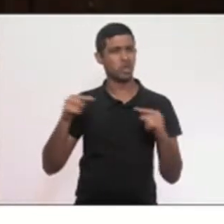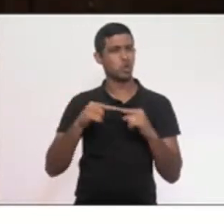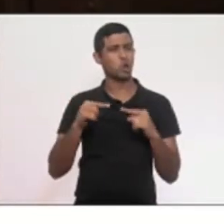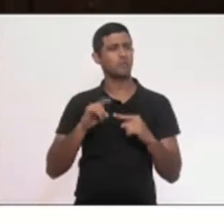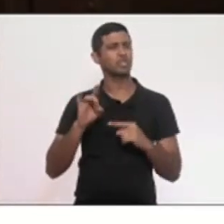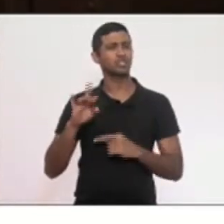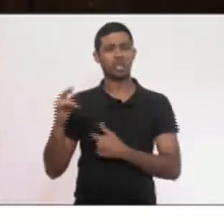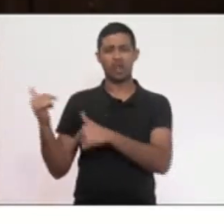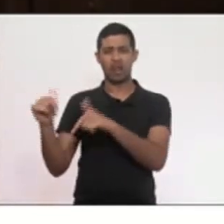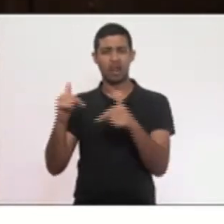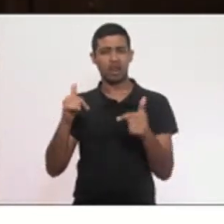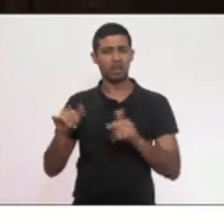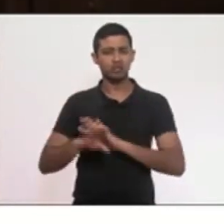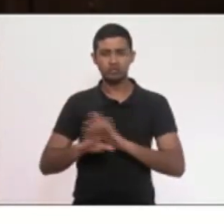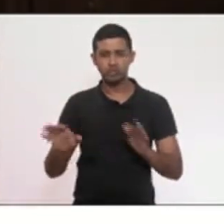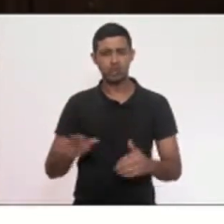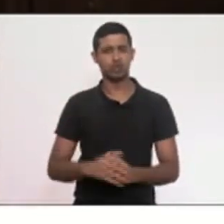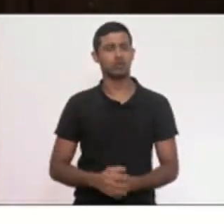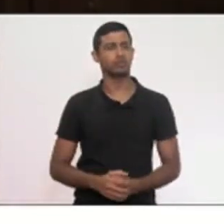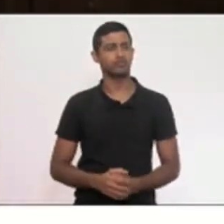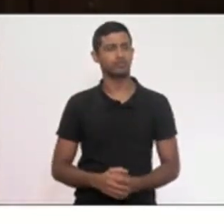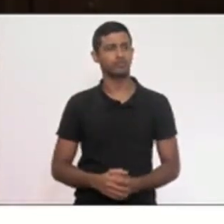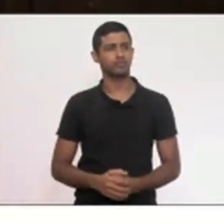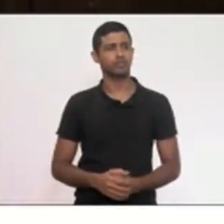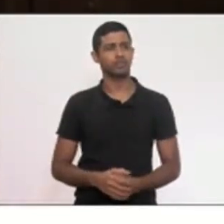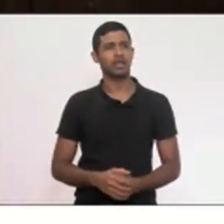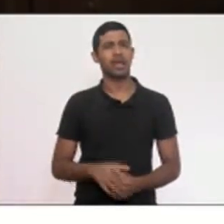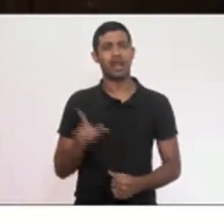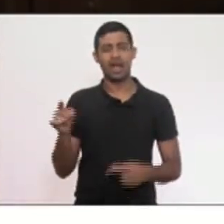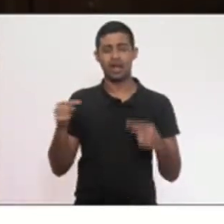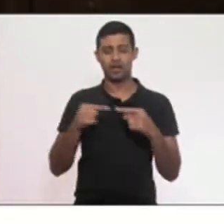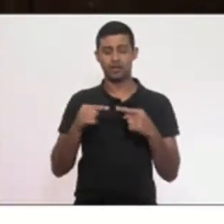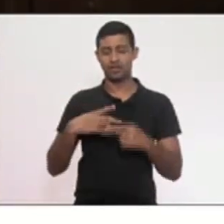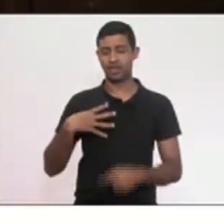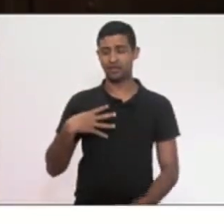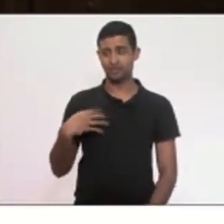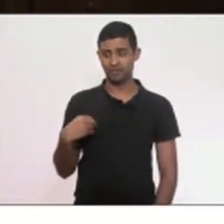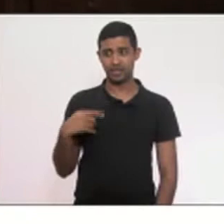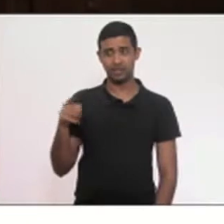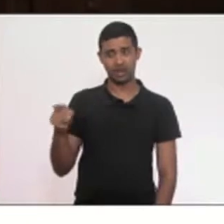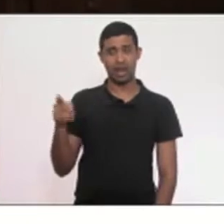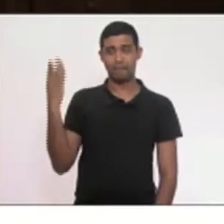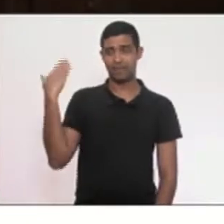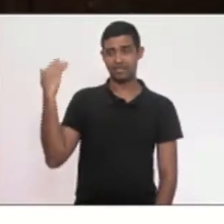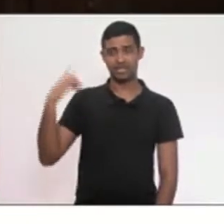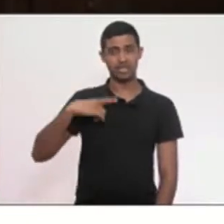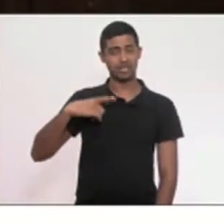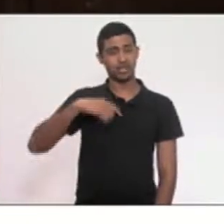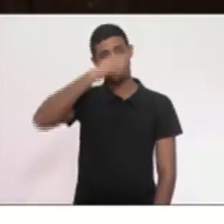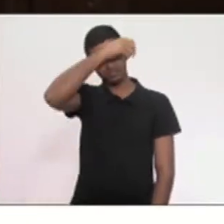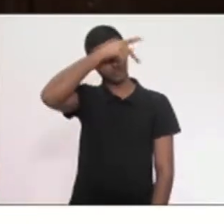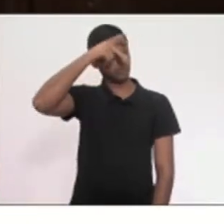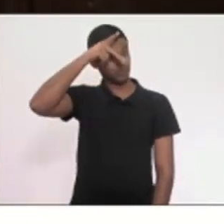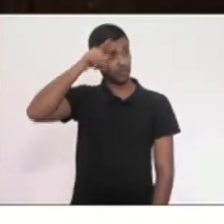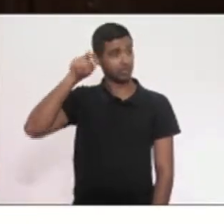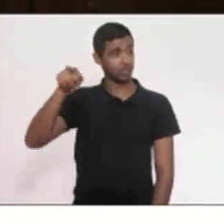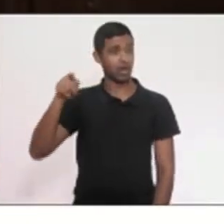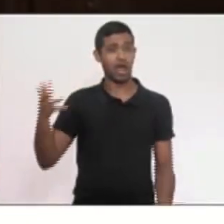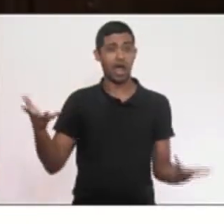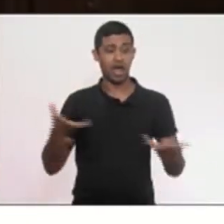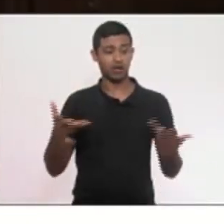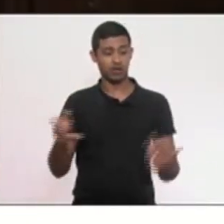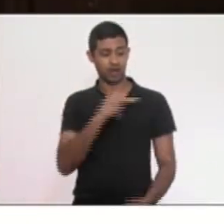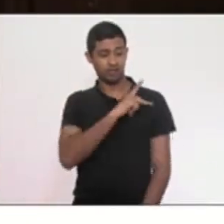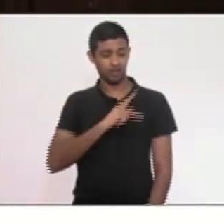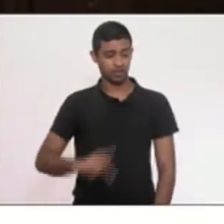emprego, onde o filho do ex-prefeito, presidente estadual do PT, é